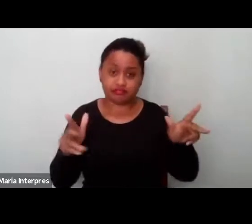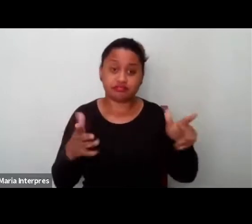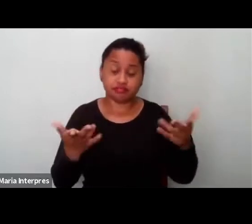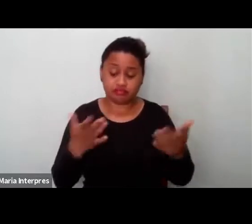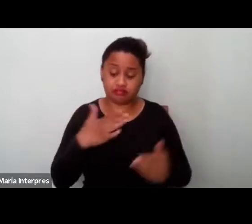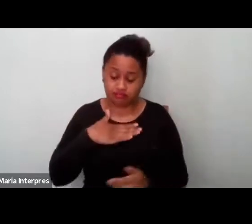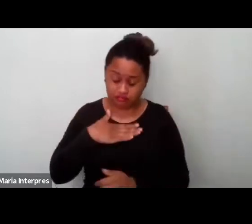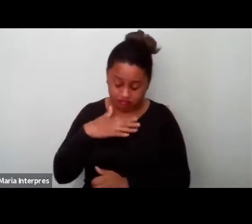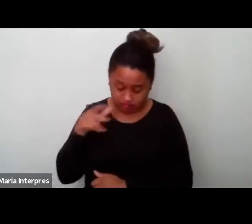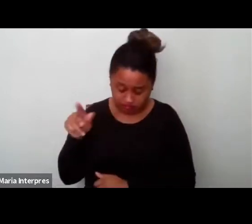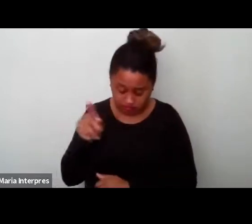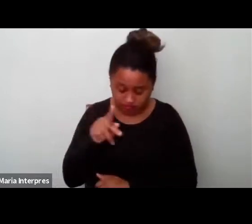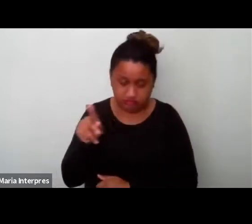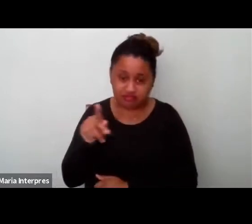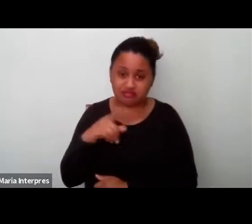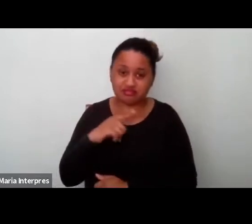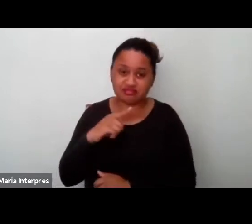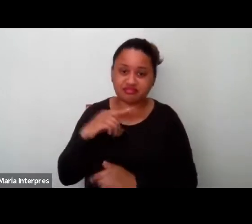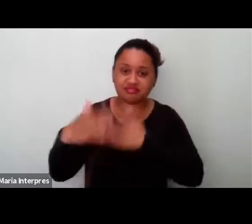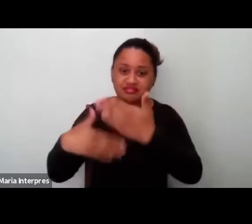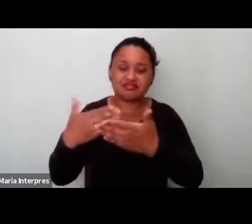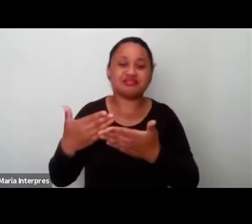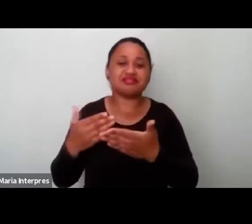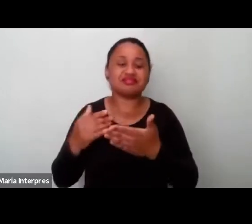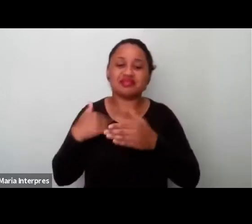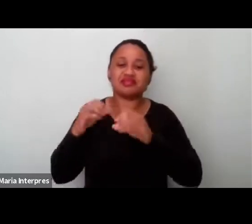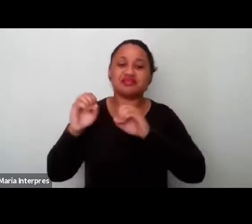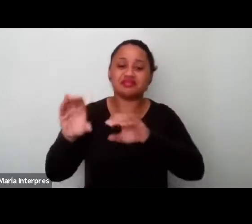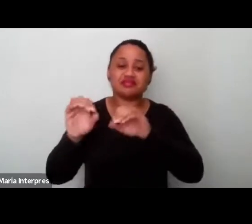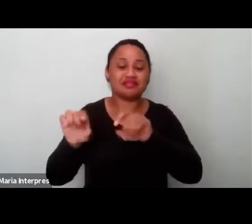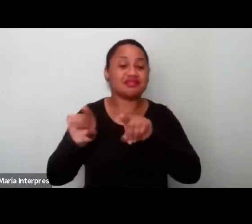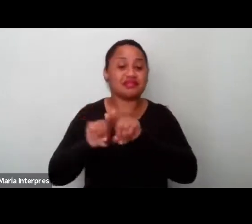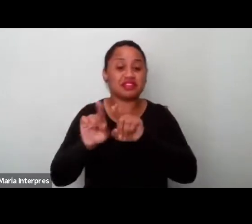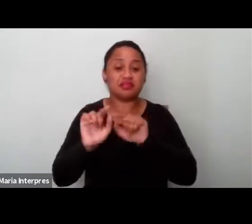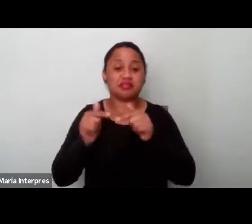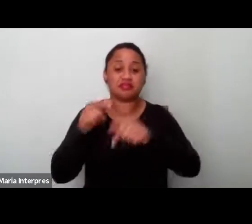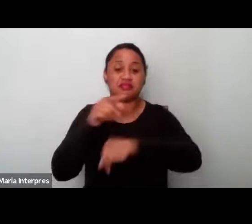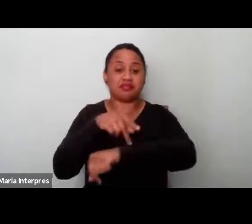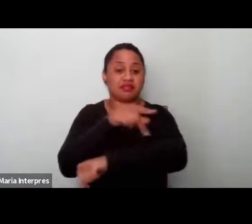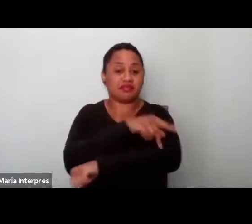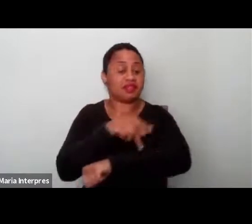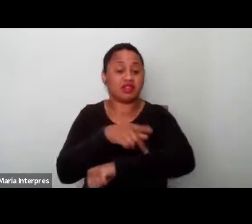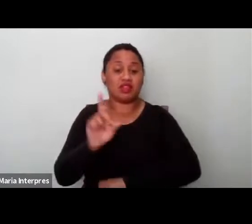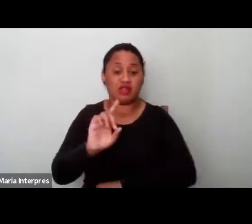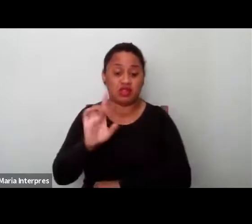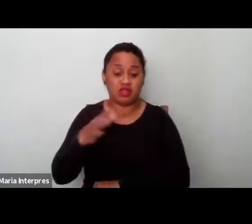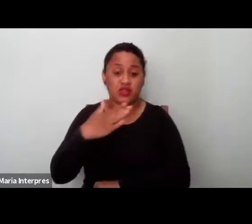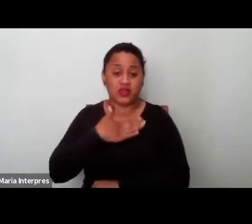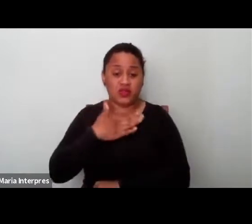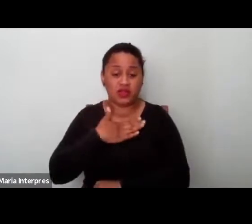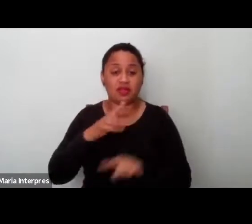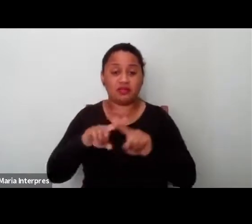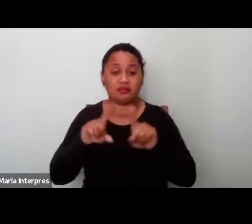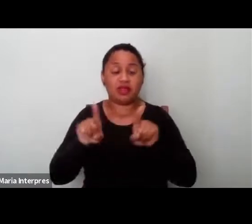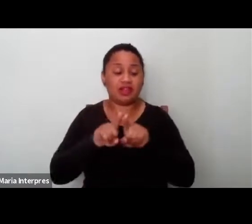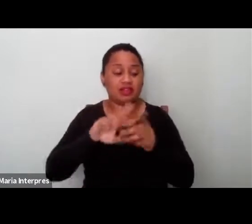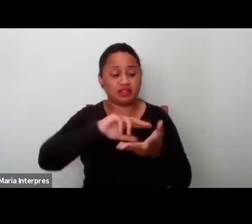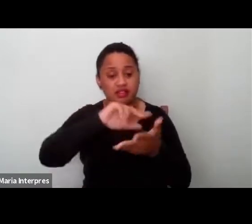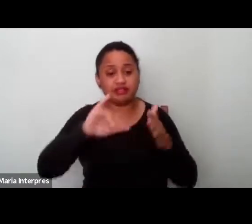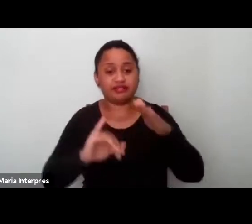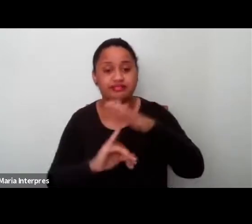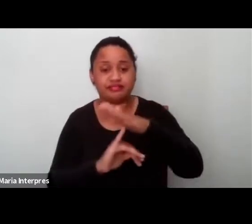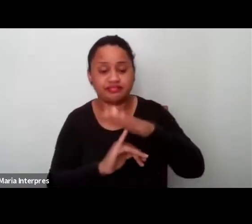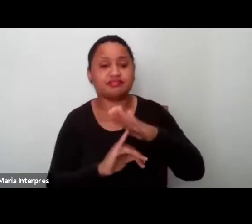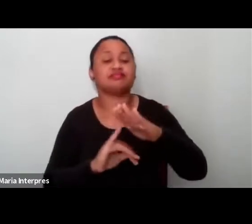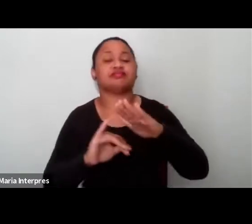percurso formativo e um fazer pedagógico não somente nosso, de muitas instituições de educação